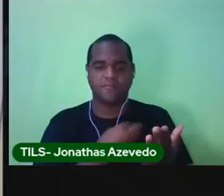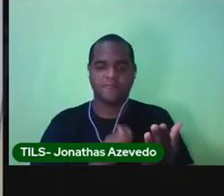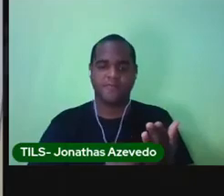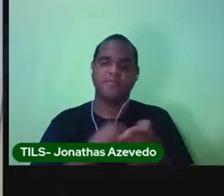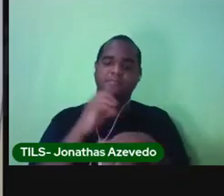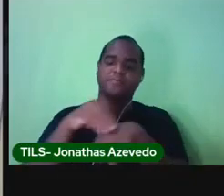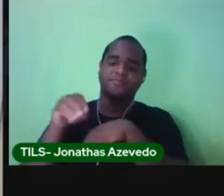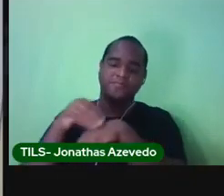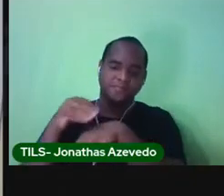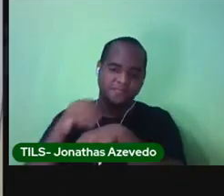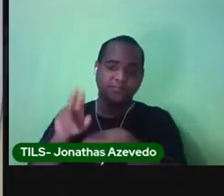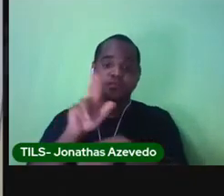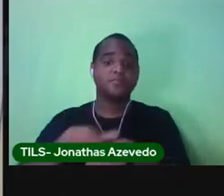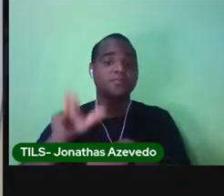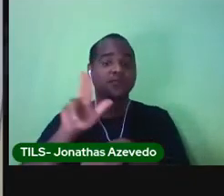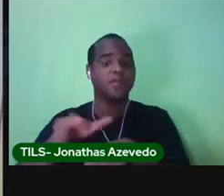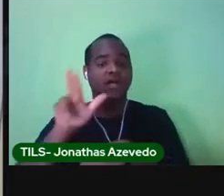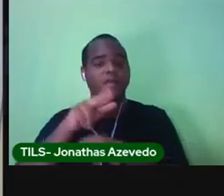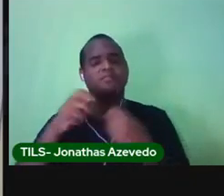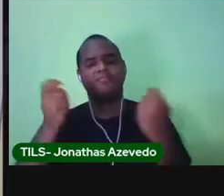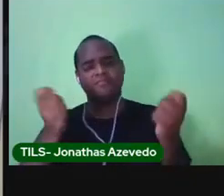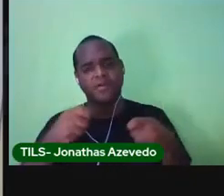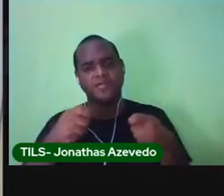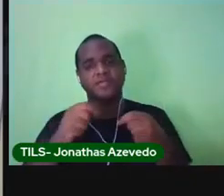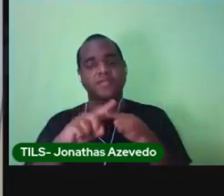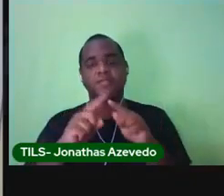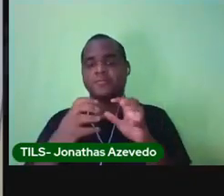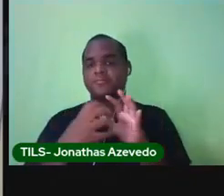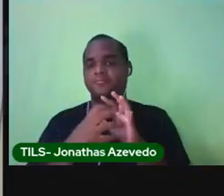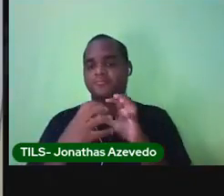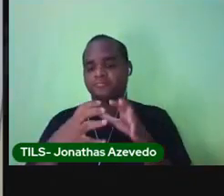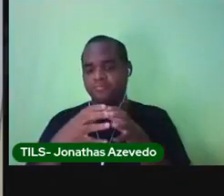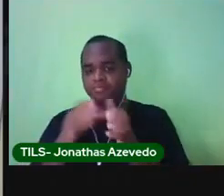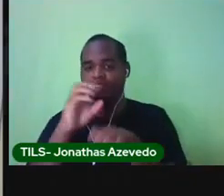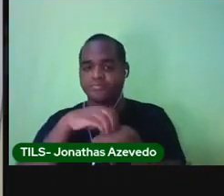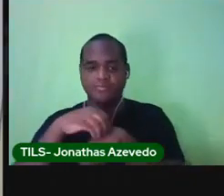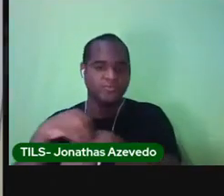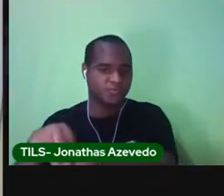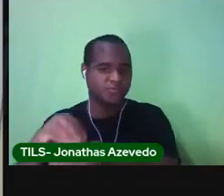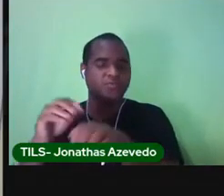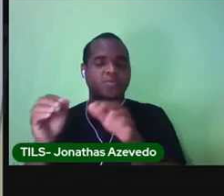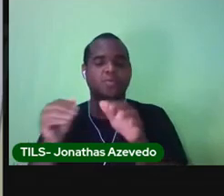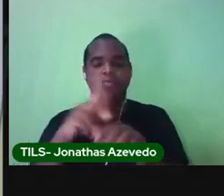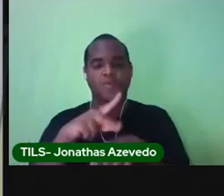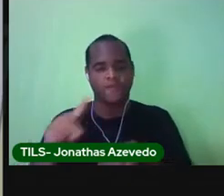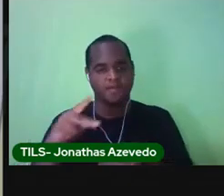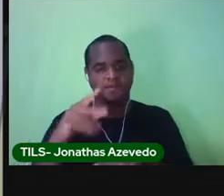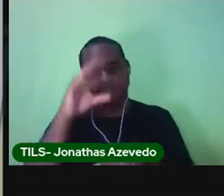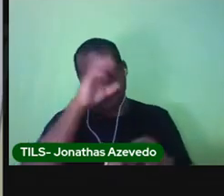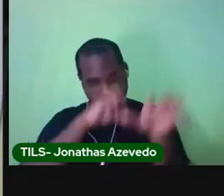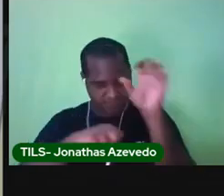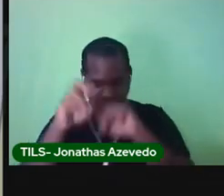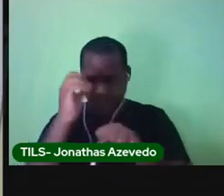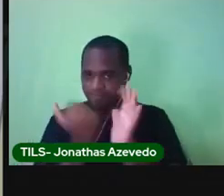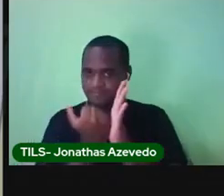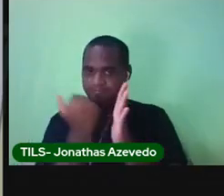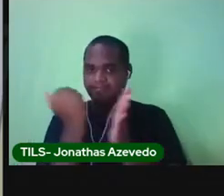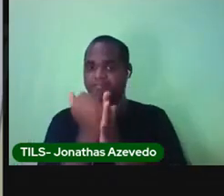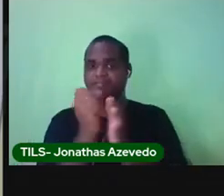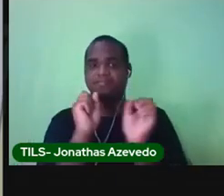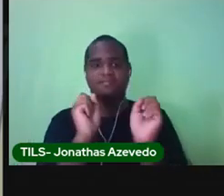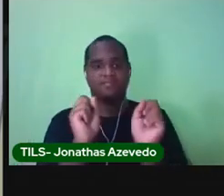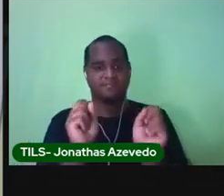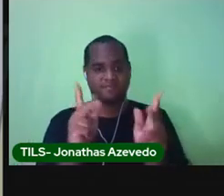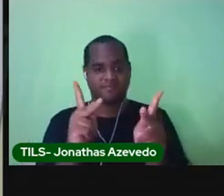tem que utilizar para que você possa ser acompanhado pelos seus professores e aprender muito mais. Combinado?